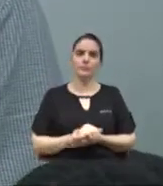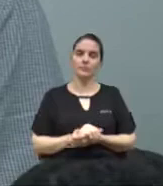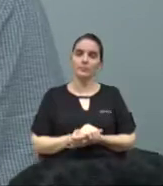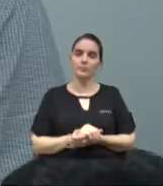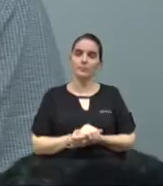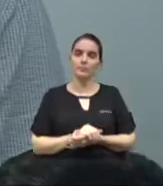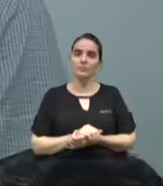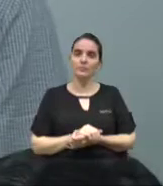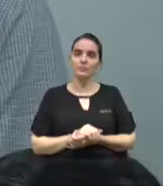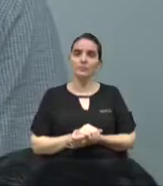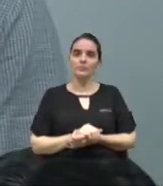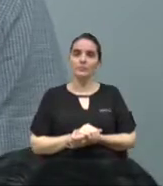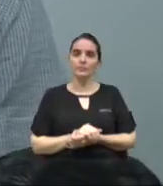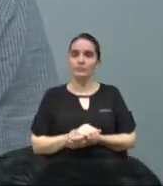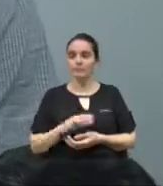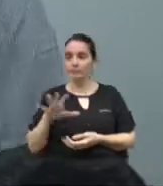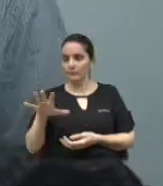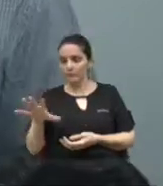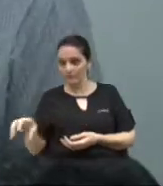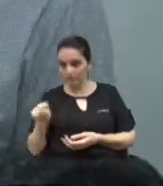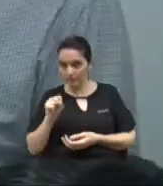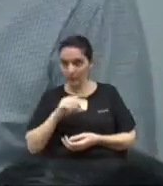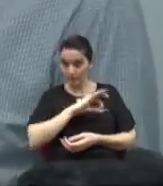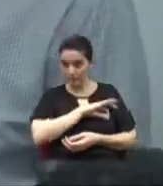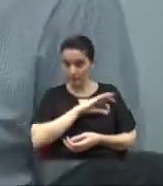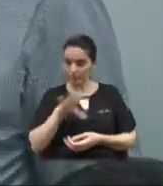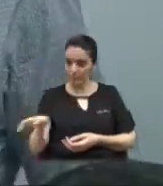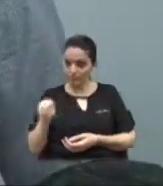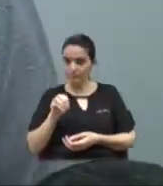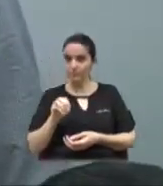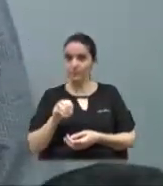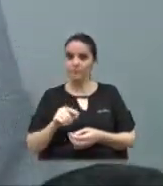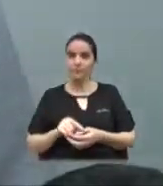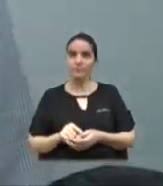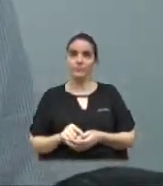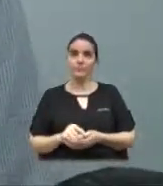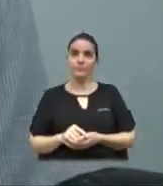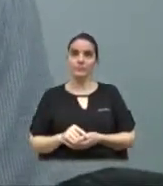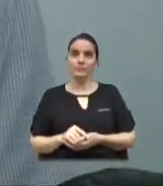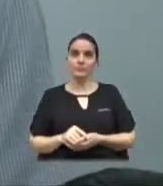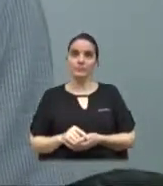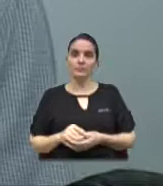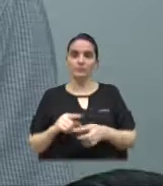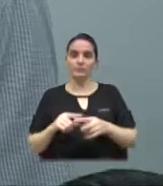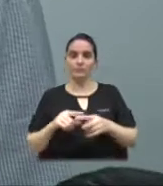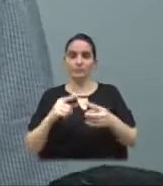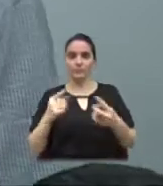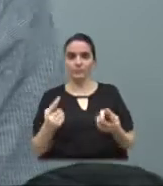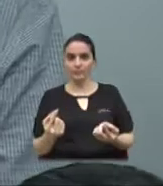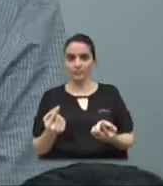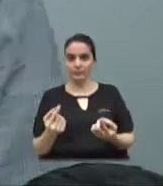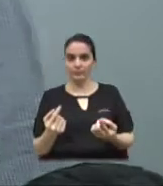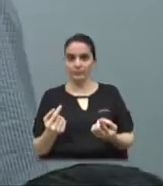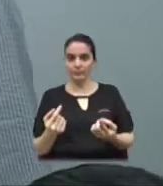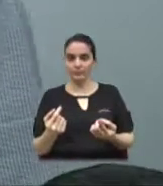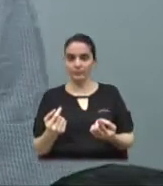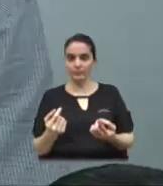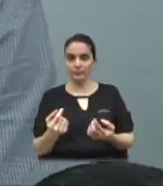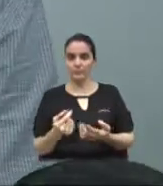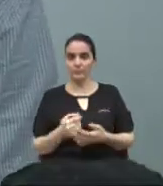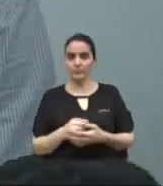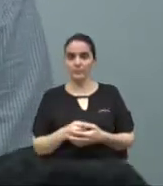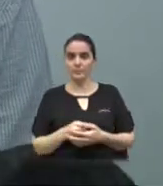faz a apreensão sem custo, acaba tendo que recolher o